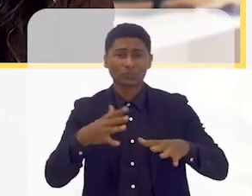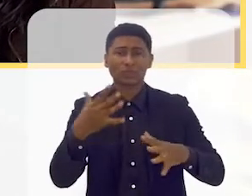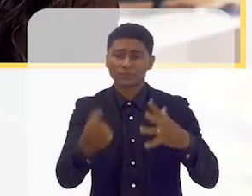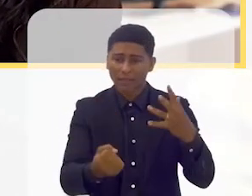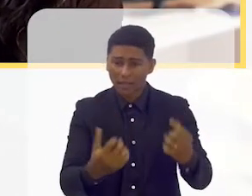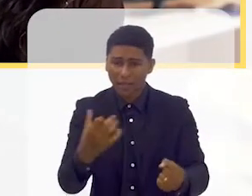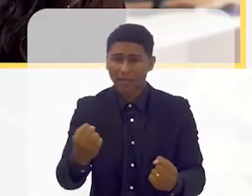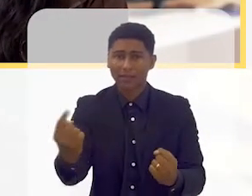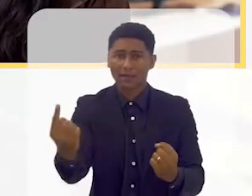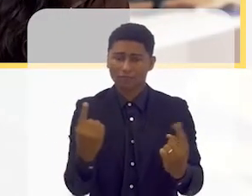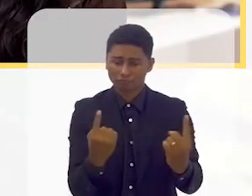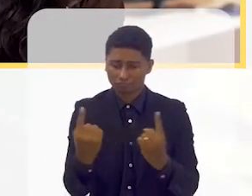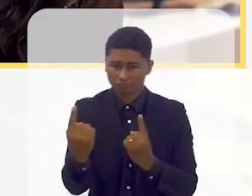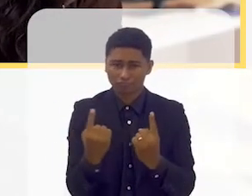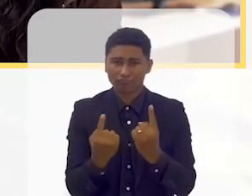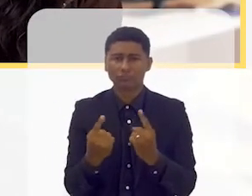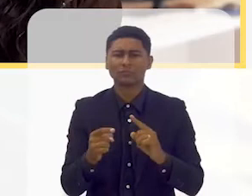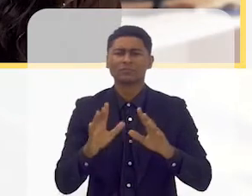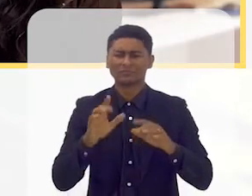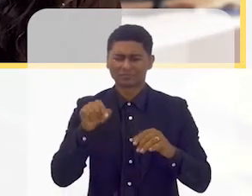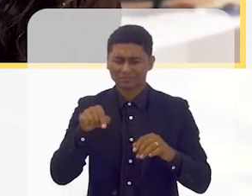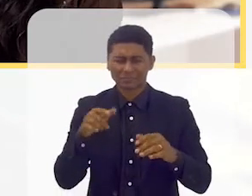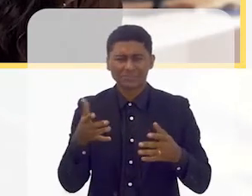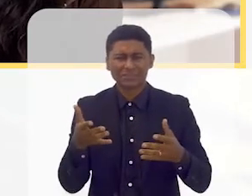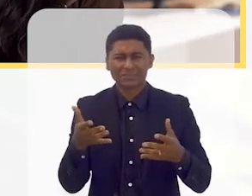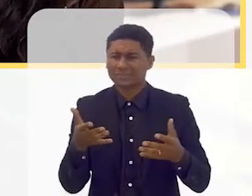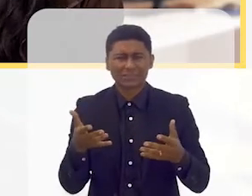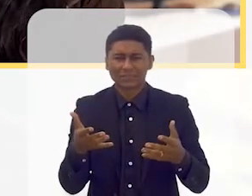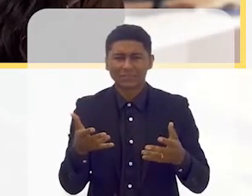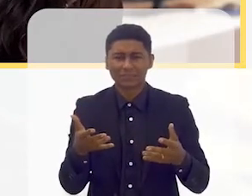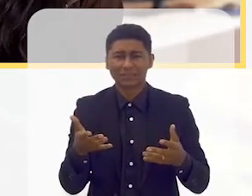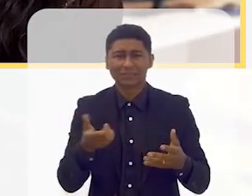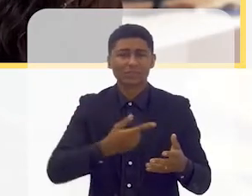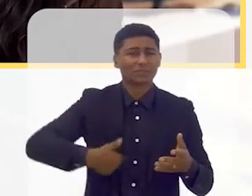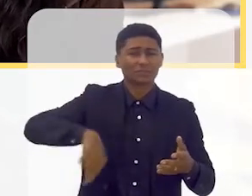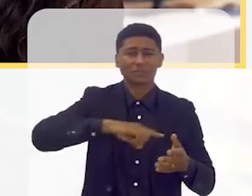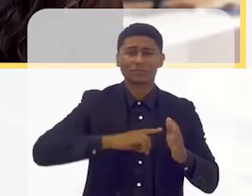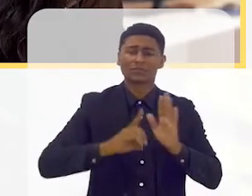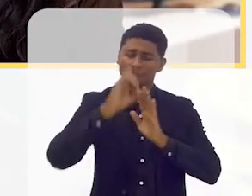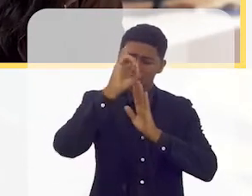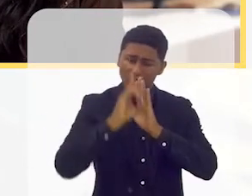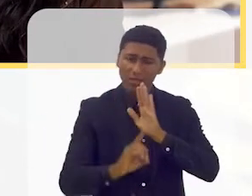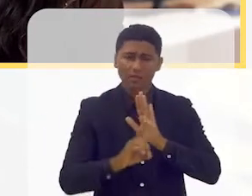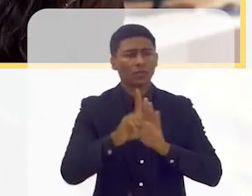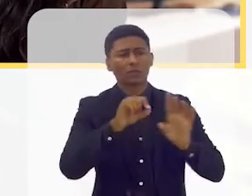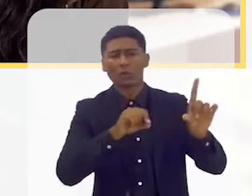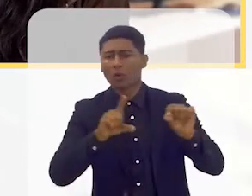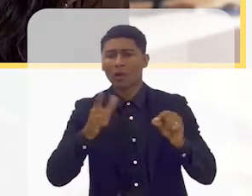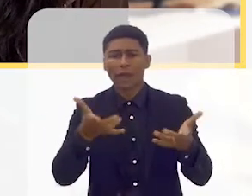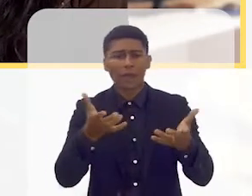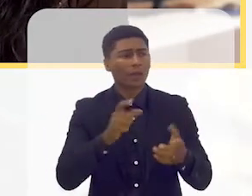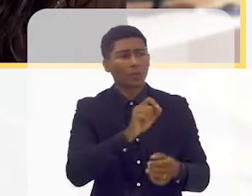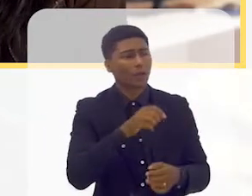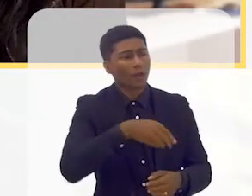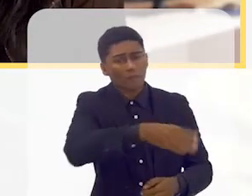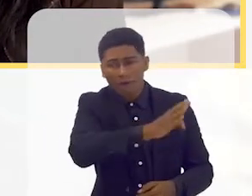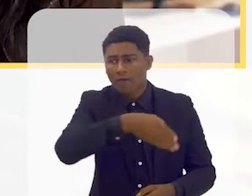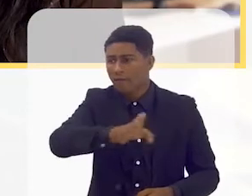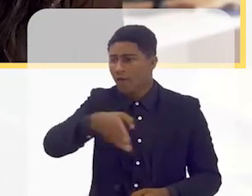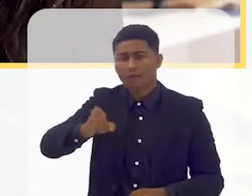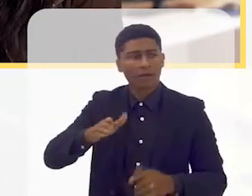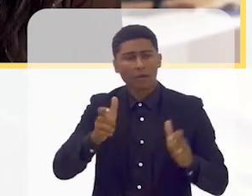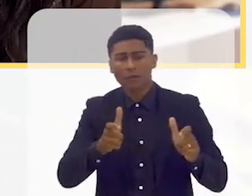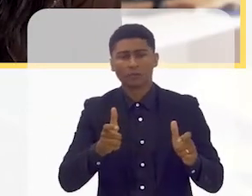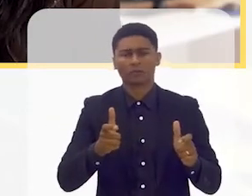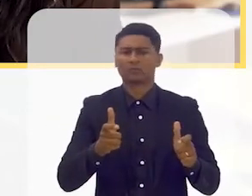pares. Que pares são esses? A gente tem direito de escolher os nossos pares. Por que isso muda? Por que isso tem que